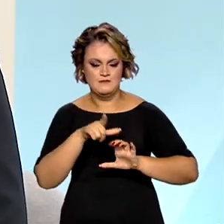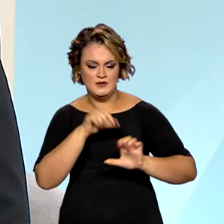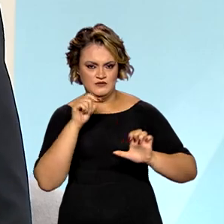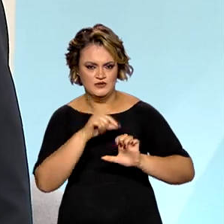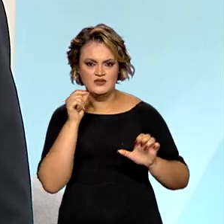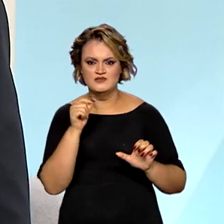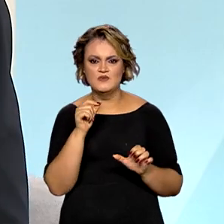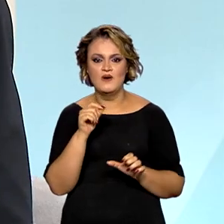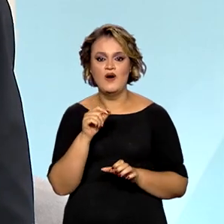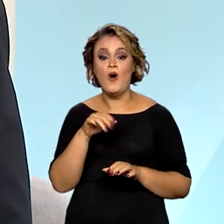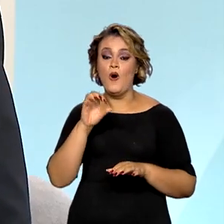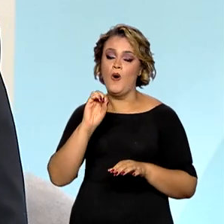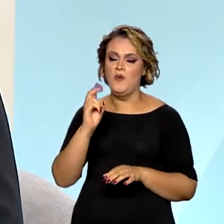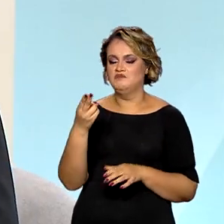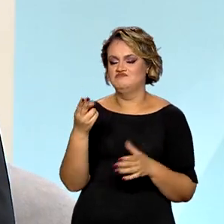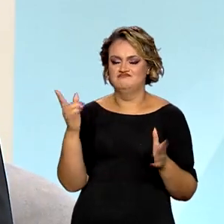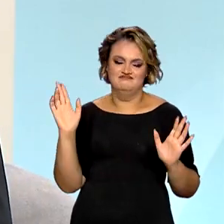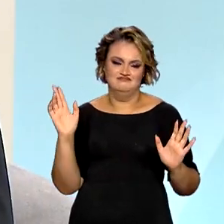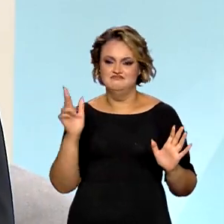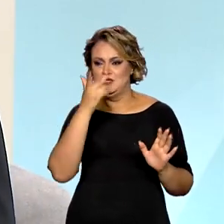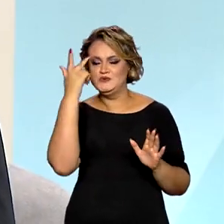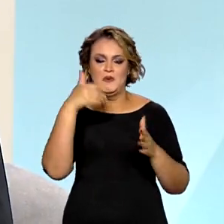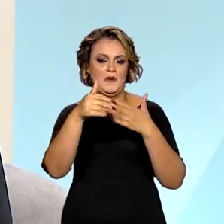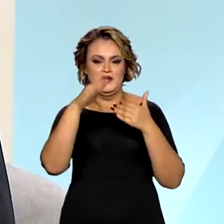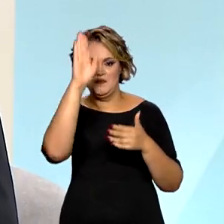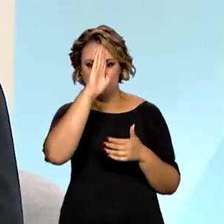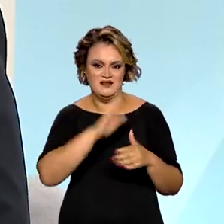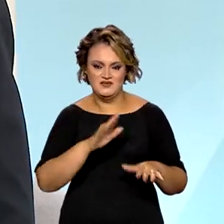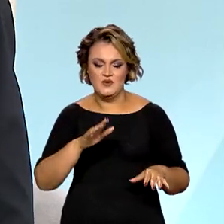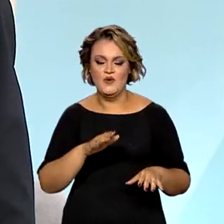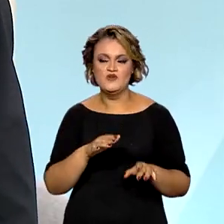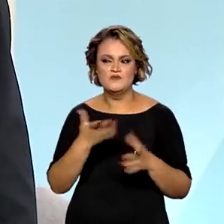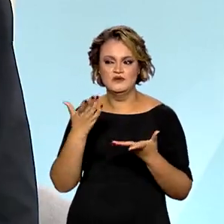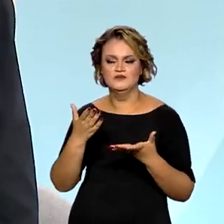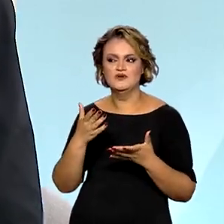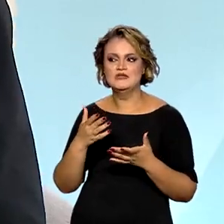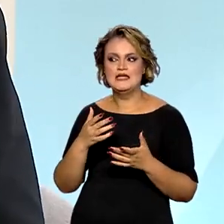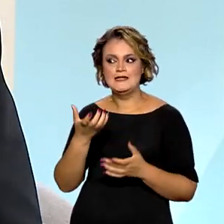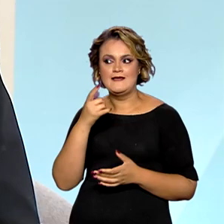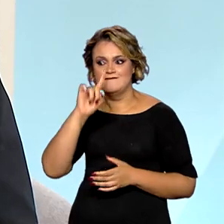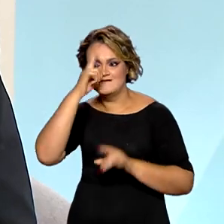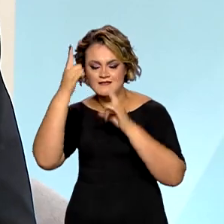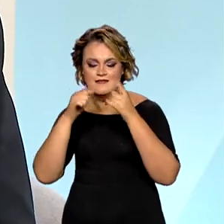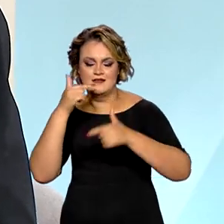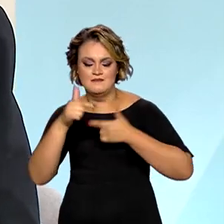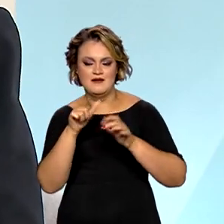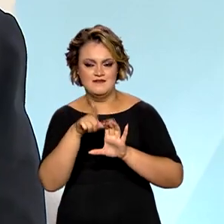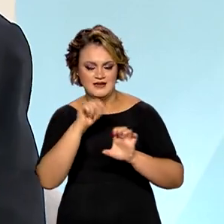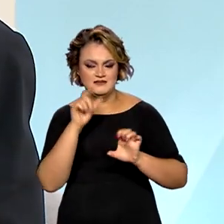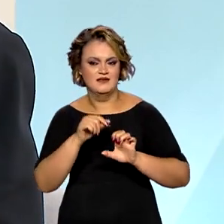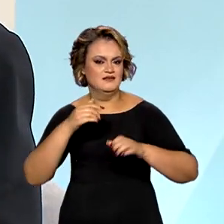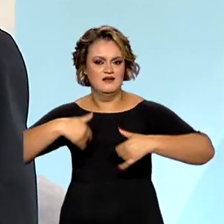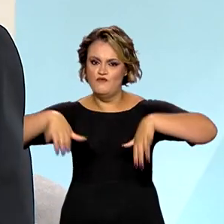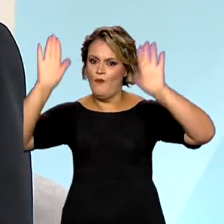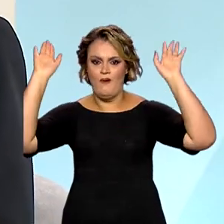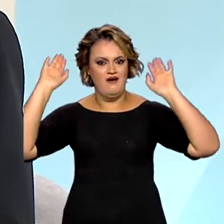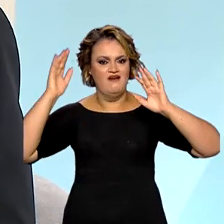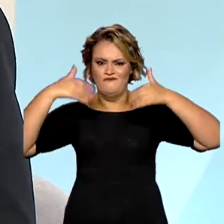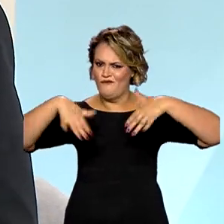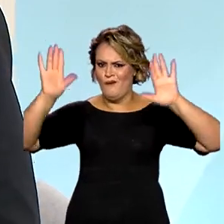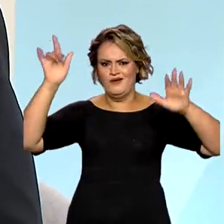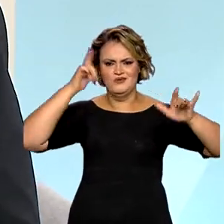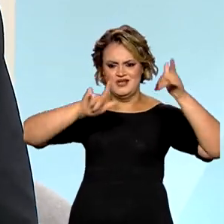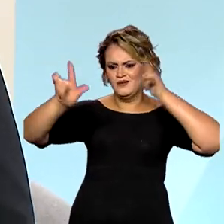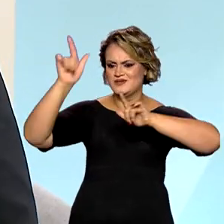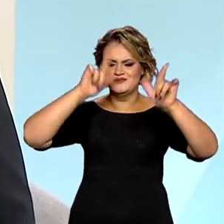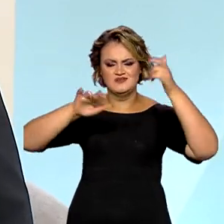até mesmo um brasileiro, eu ouso falar isso, o brasileiro mundo afora, quando ele consegue ser um bom empreendedor, ele voa a quilômetros de